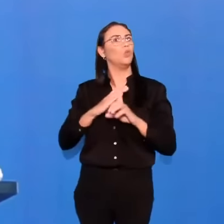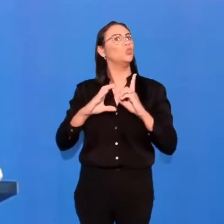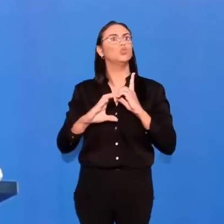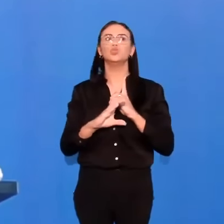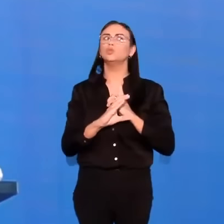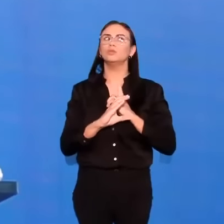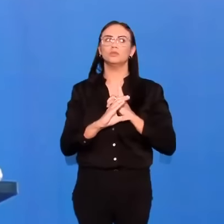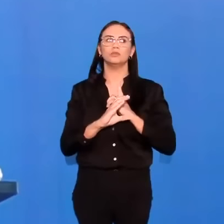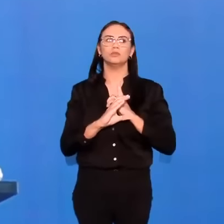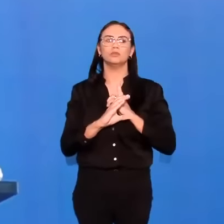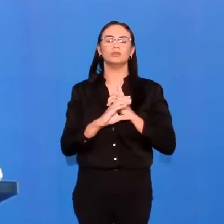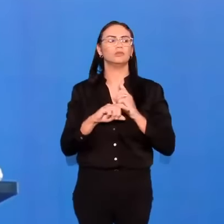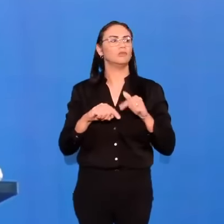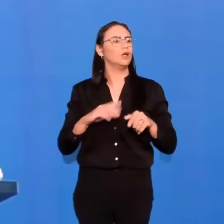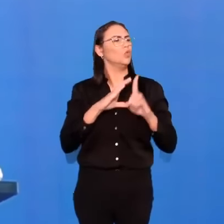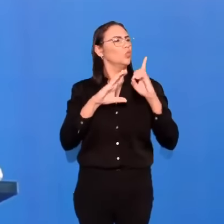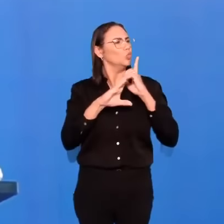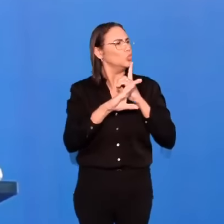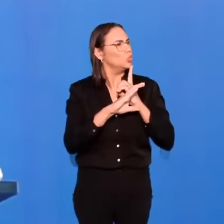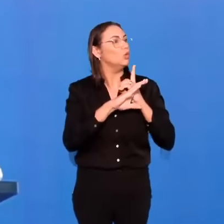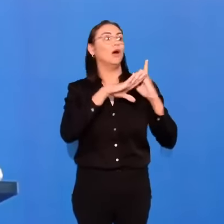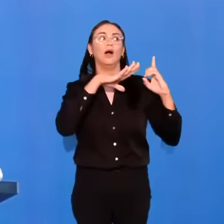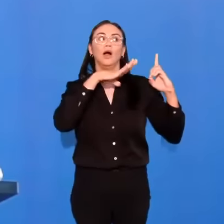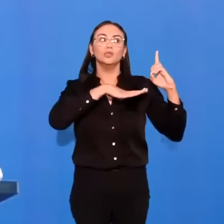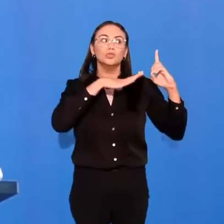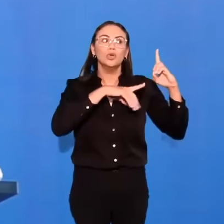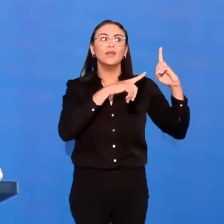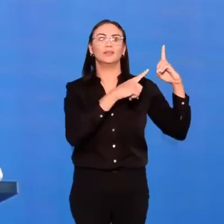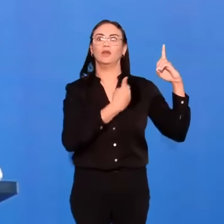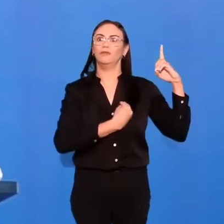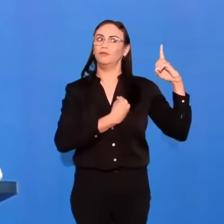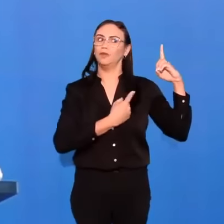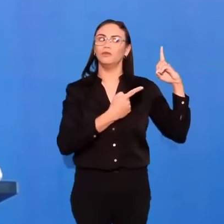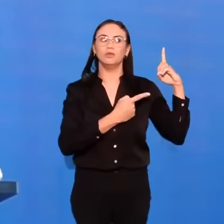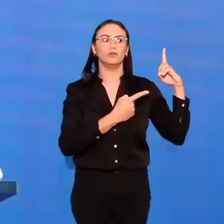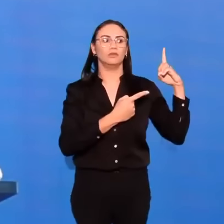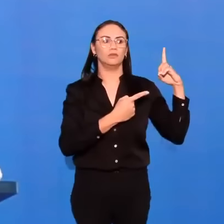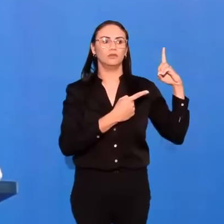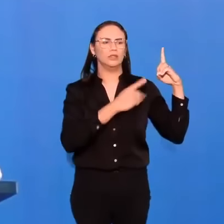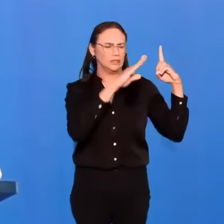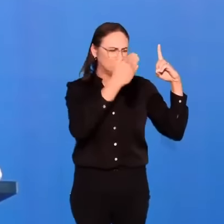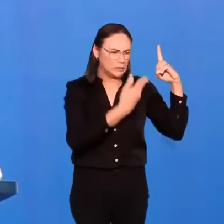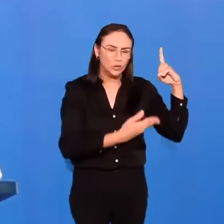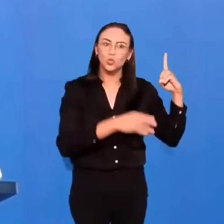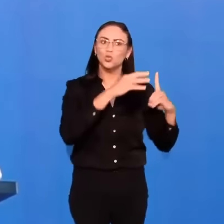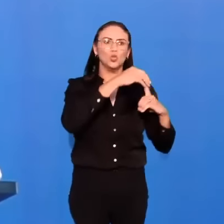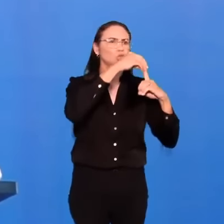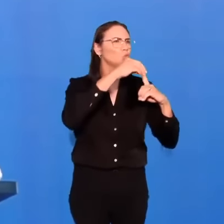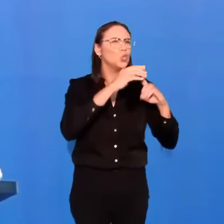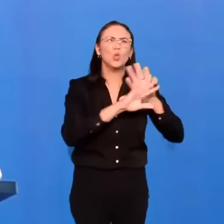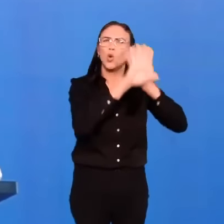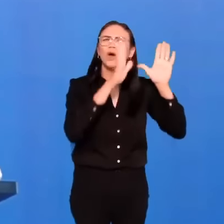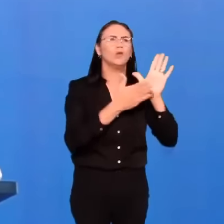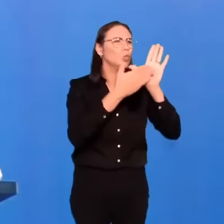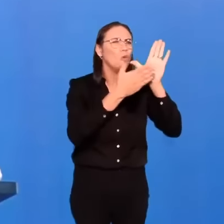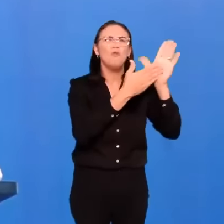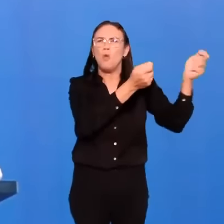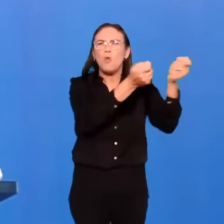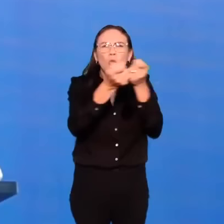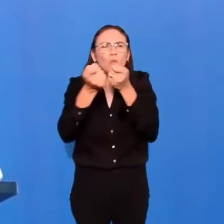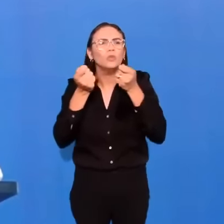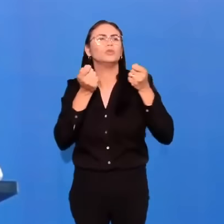culto, um culto de adoração ao Deus vivo. Ao único que é digno de honra, glória, louvor, domínio.